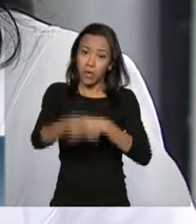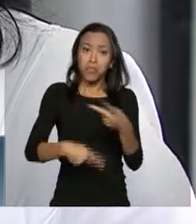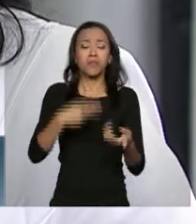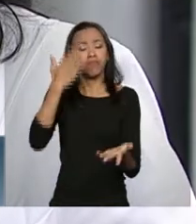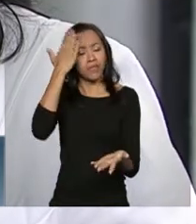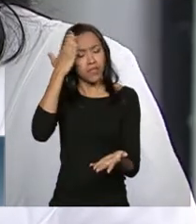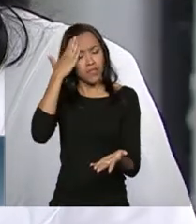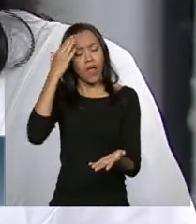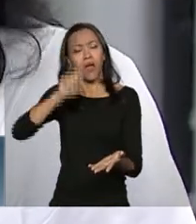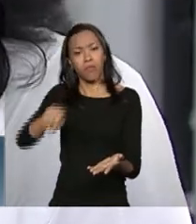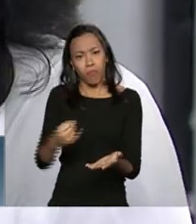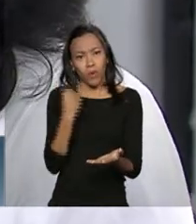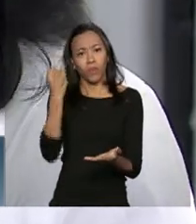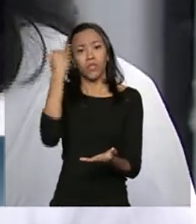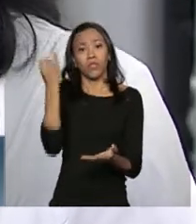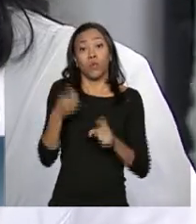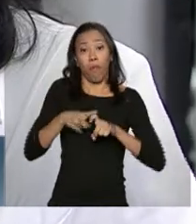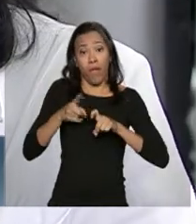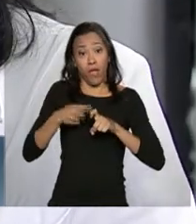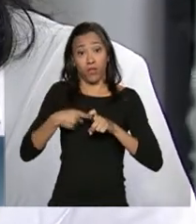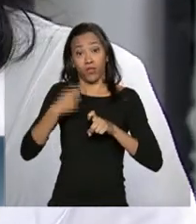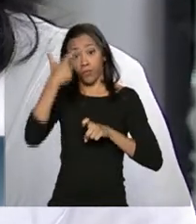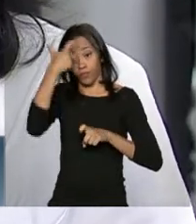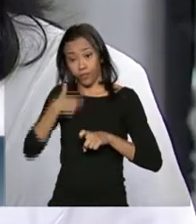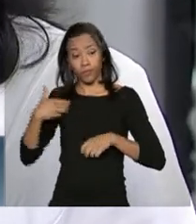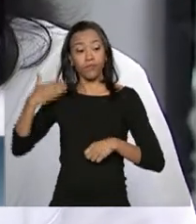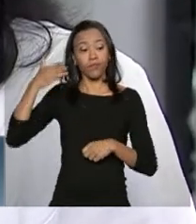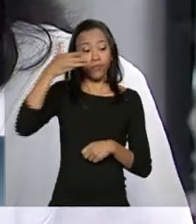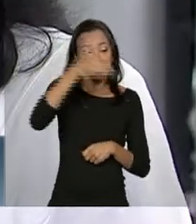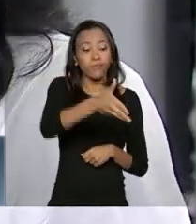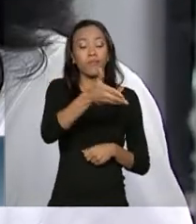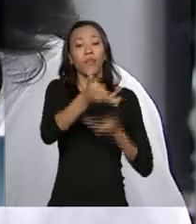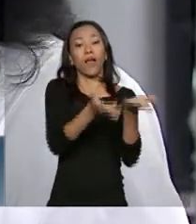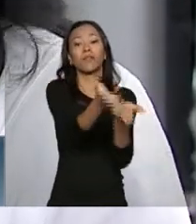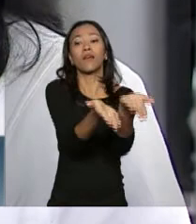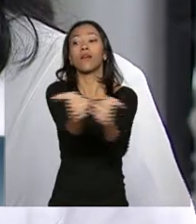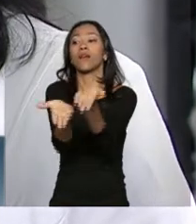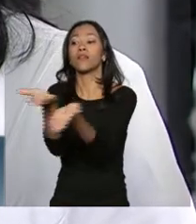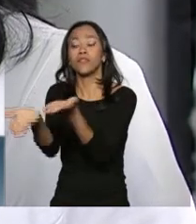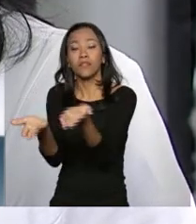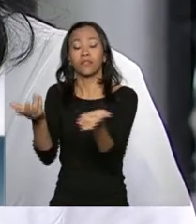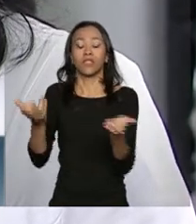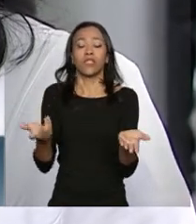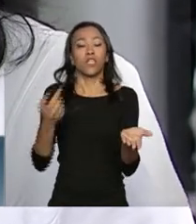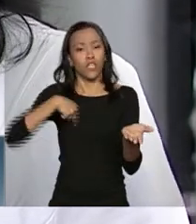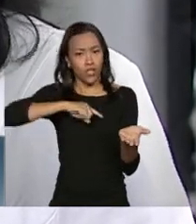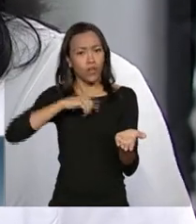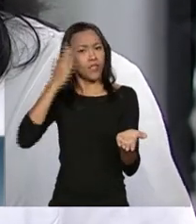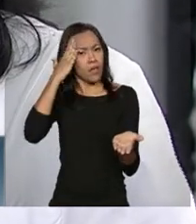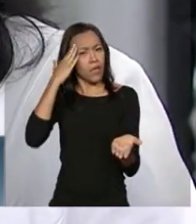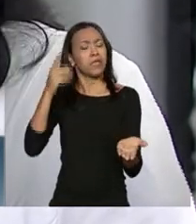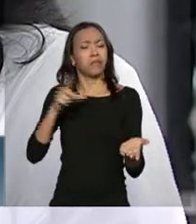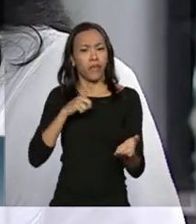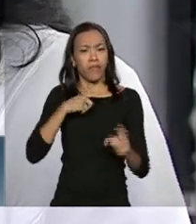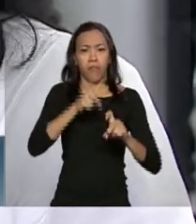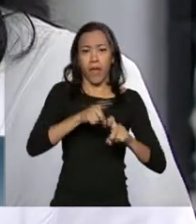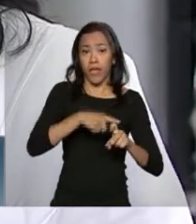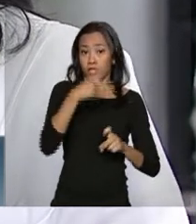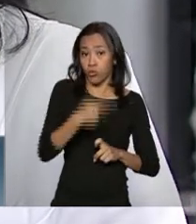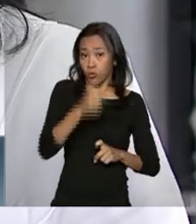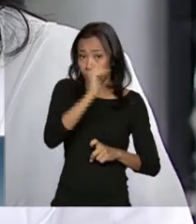dia inteiro. O médico que vai à comunidade, que atende e sem contar que nós tivemos médicos brasileiros,